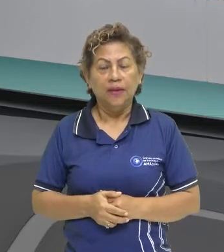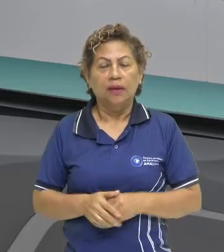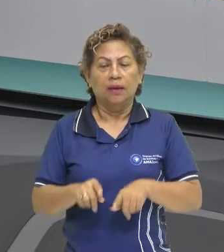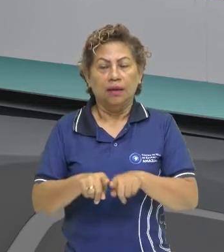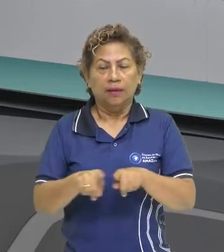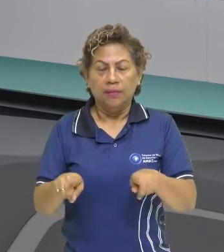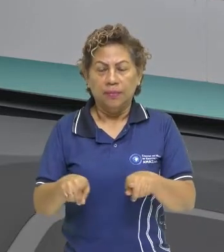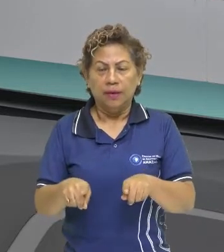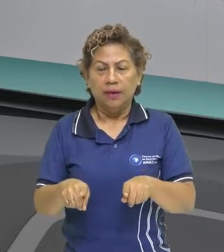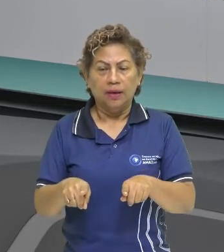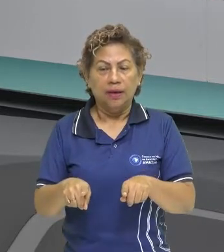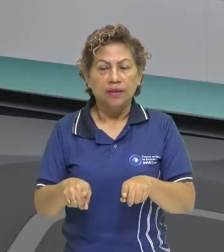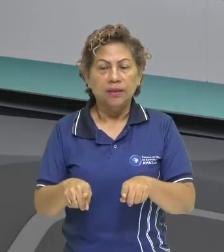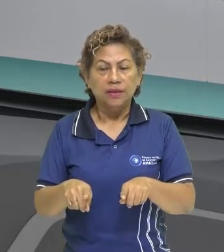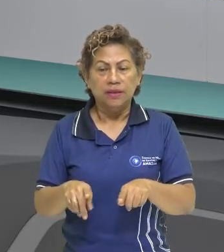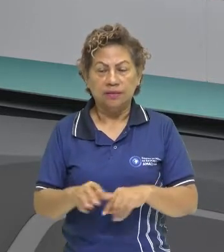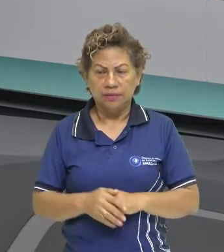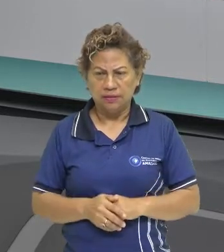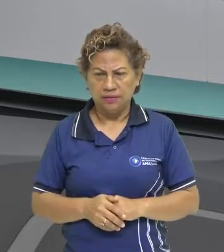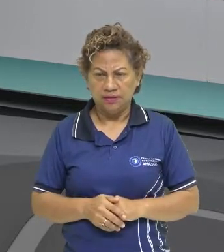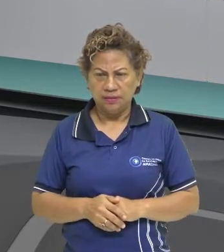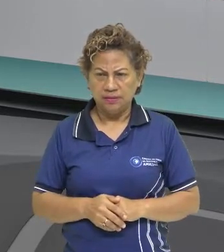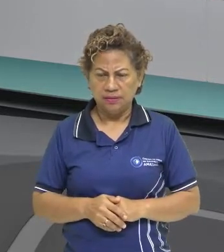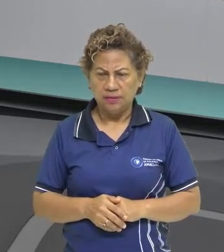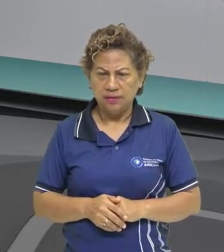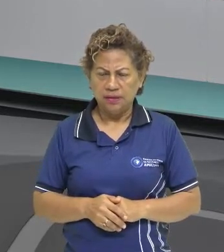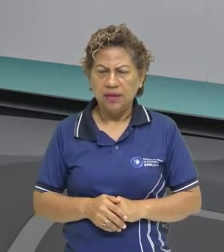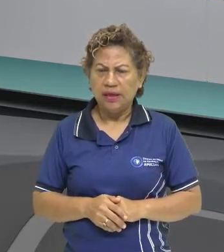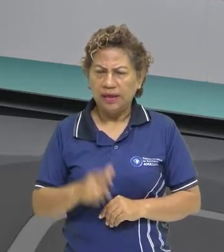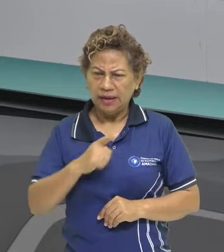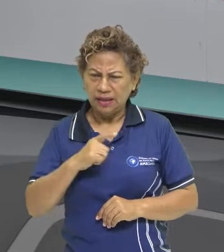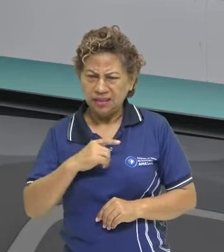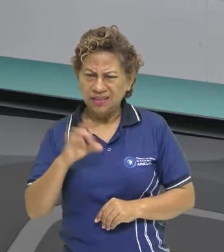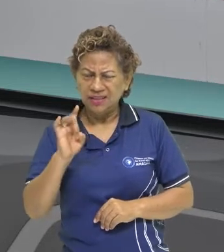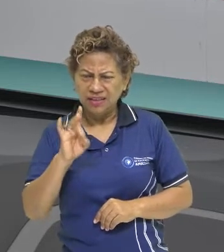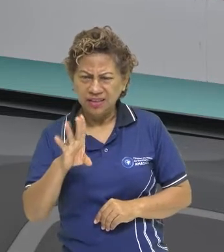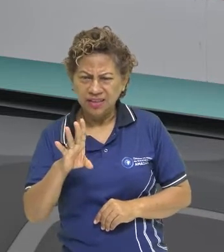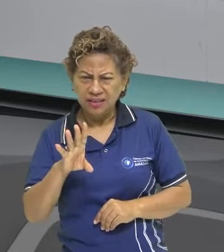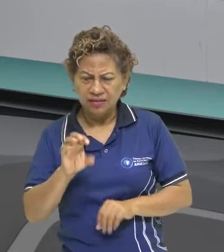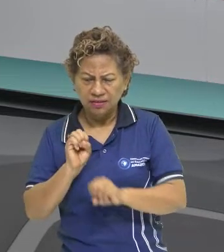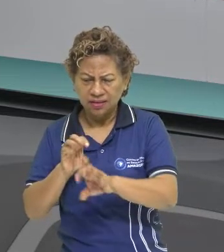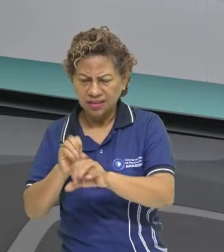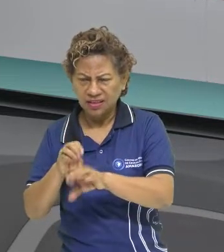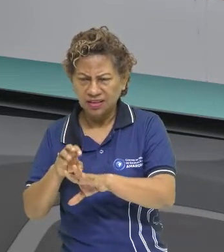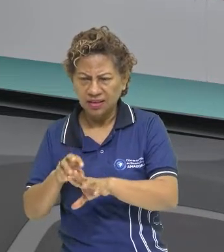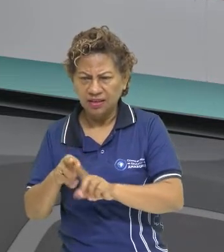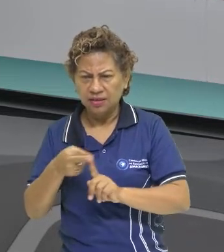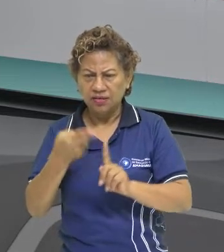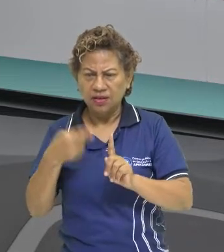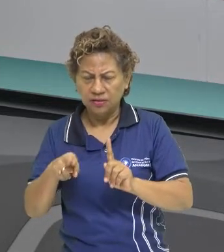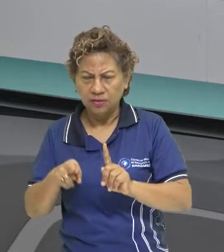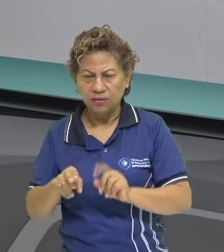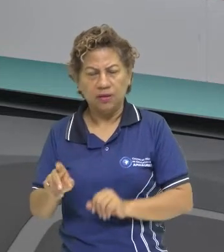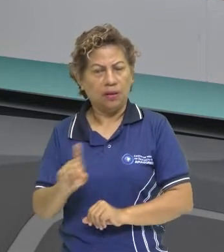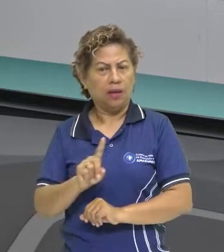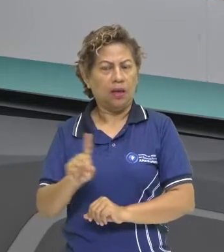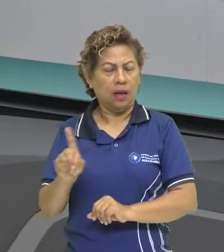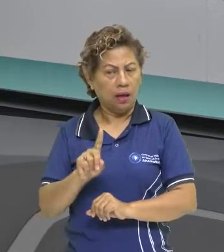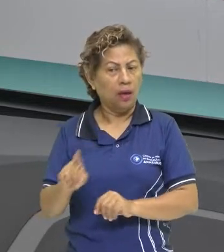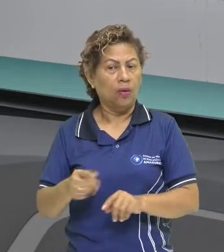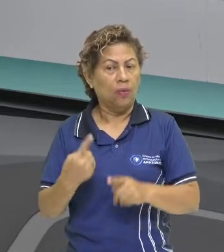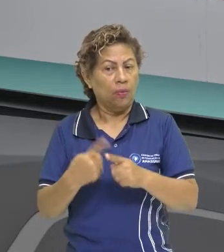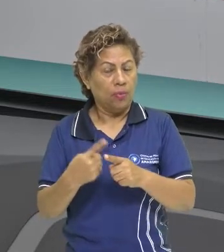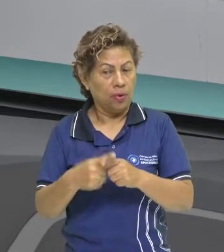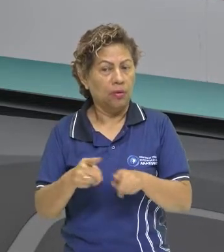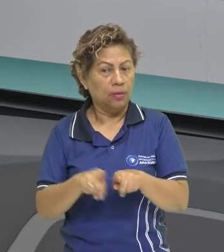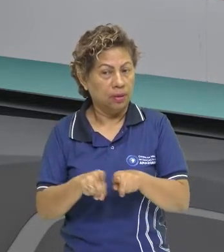exclusivamente teor religioso. Ah, professora, a senhora quer dizer que os padres jesuítas,